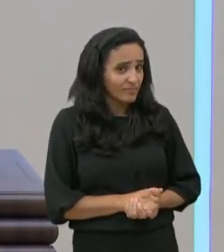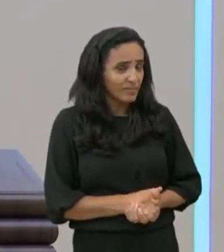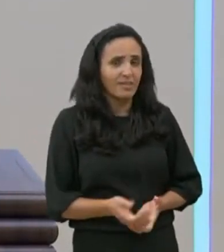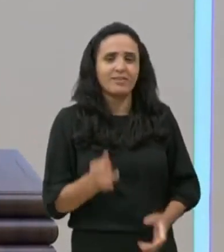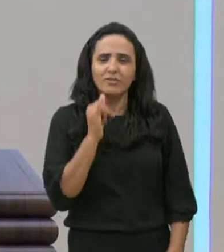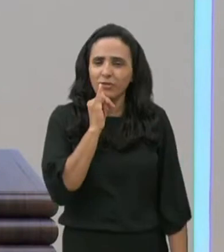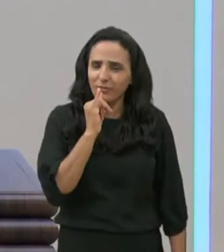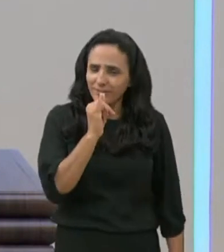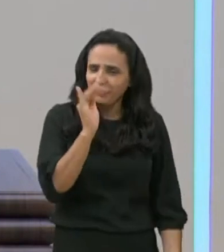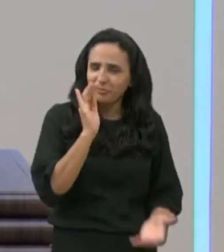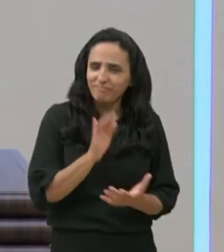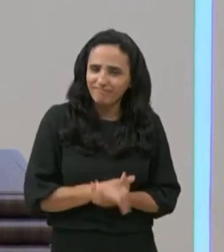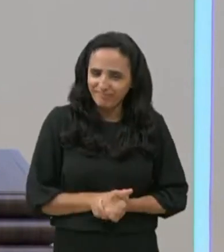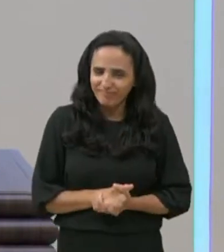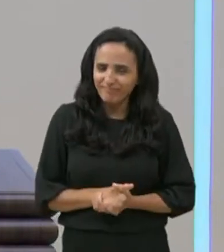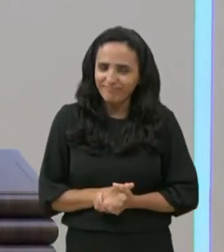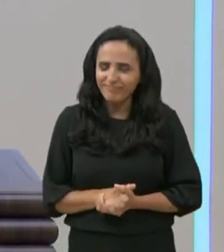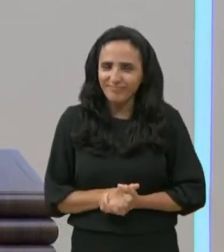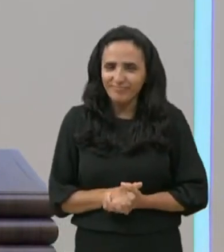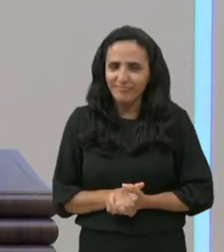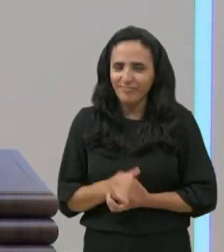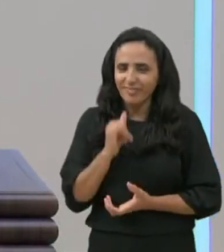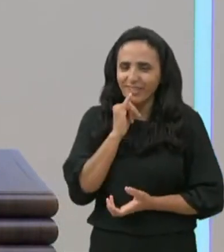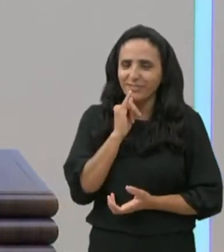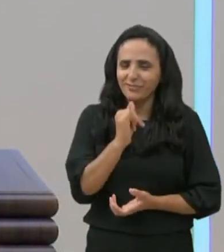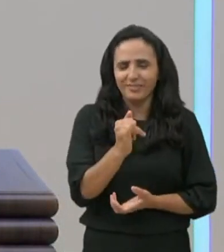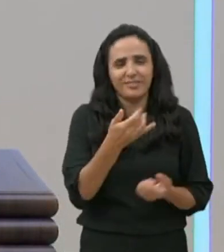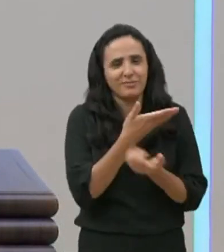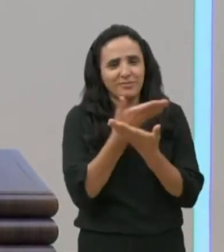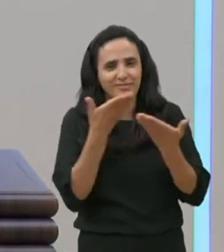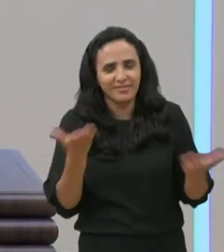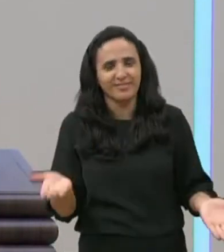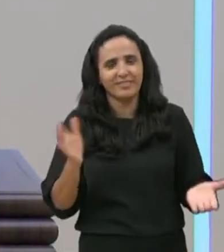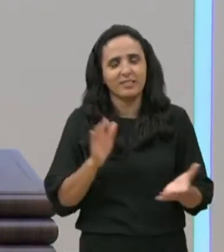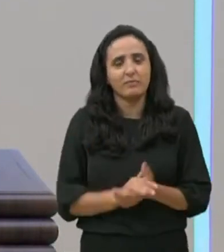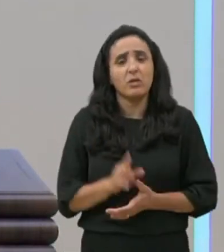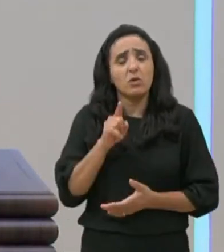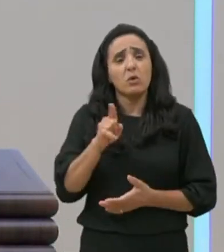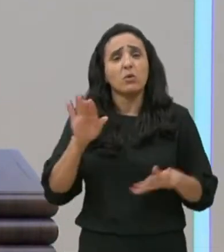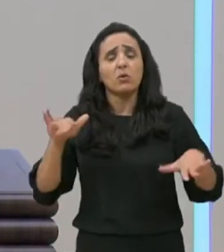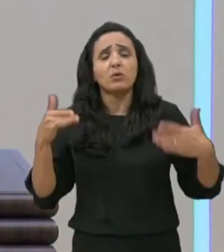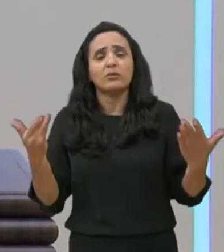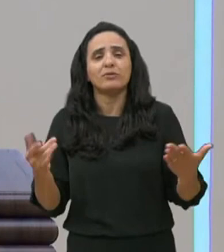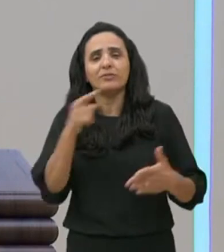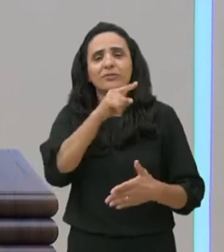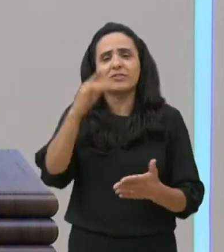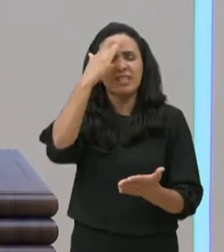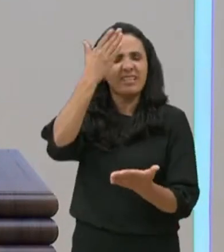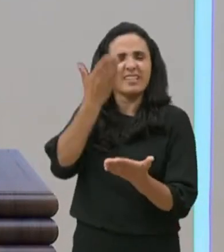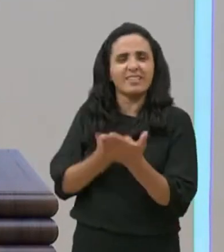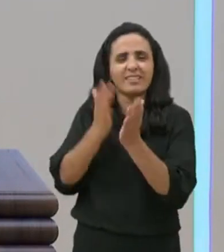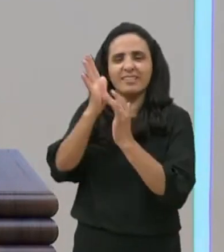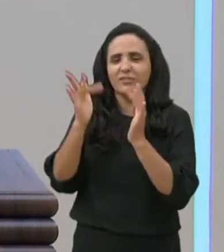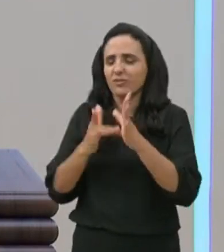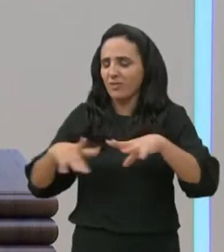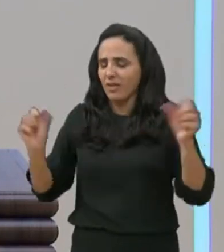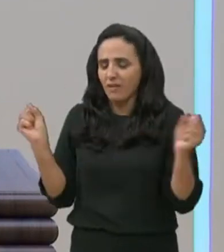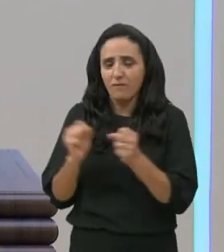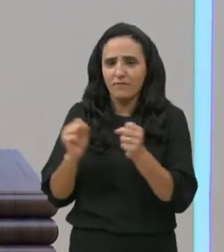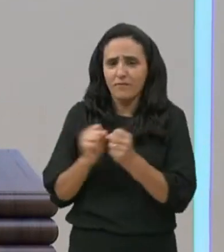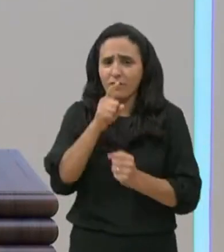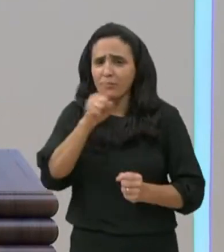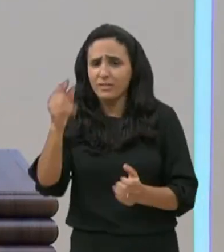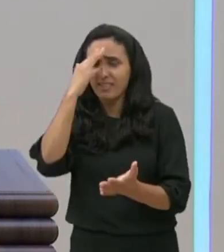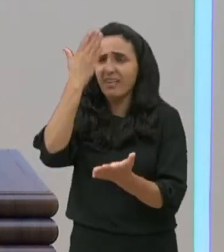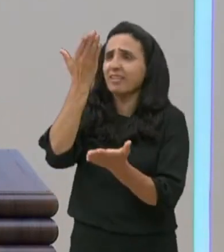ei, deixa eu abrir, mais uma vez, um parêntese aqui, para te dizer algo, meu querido, quando você diz, que acredita, que Jesus vai fazer, você